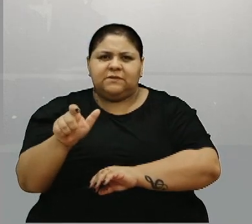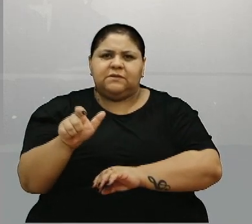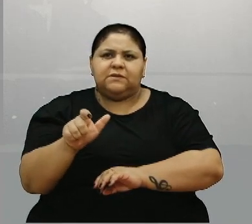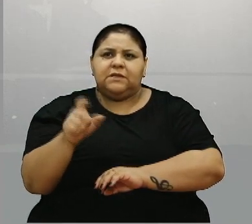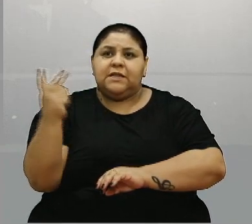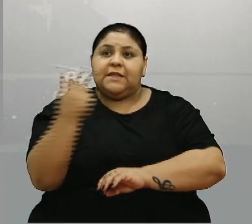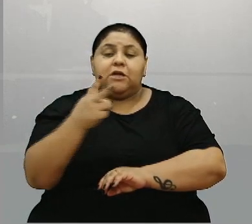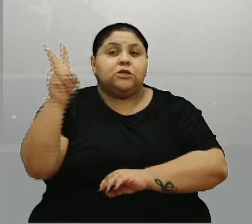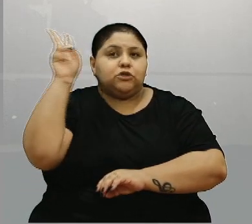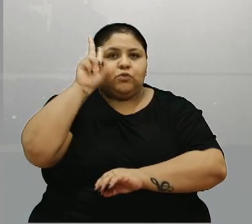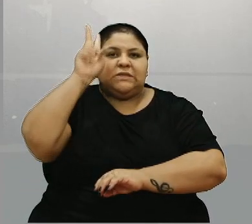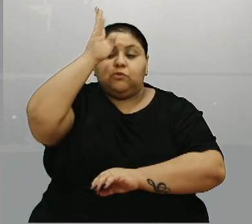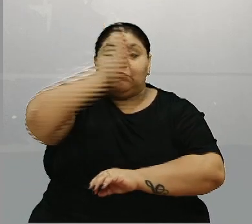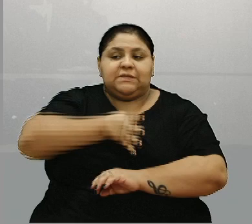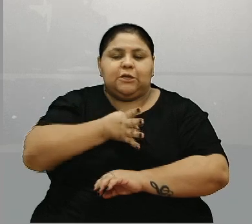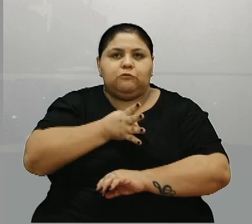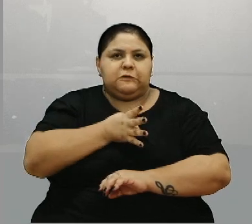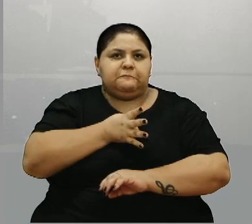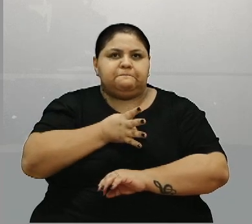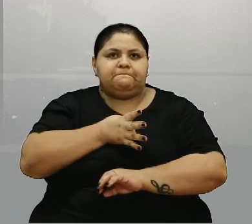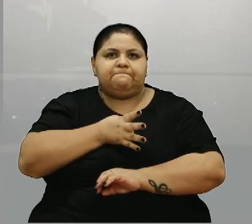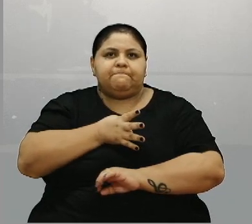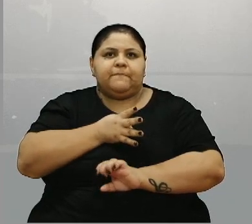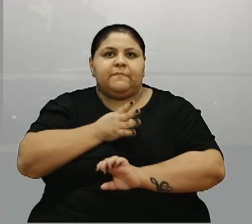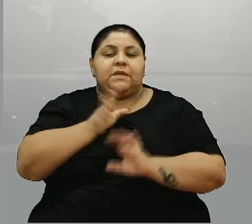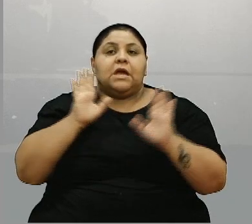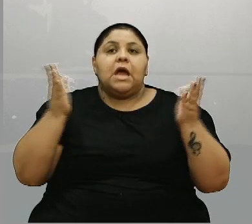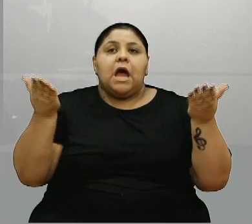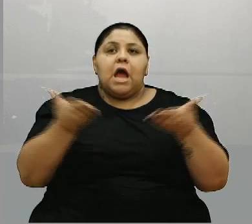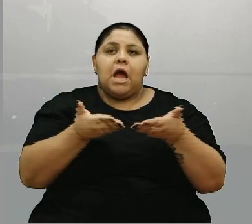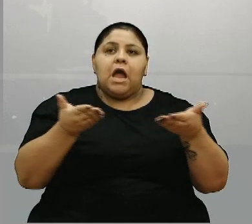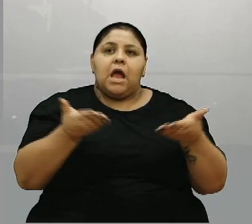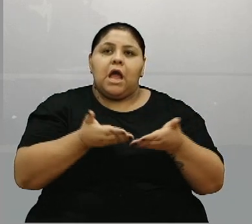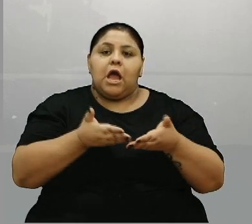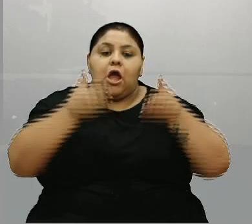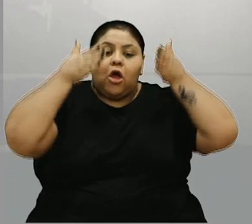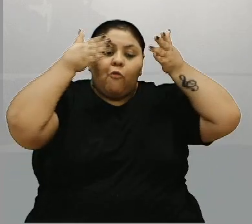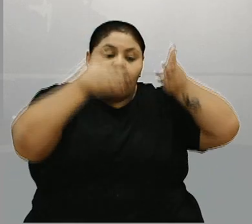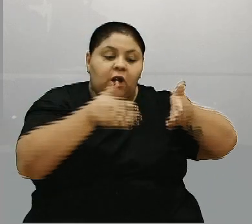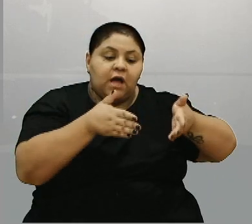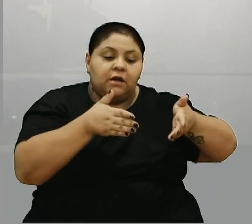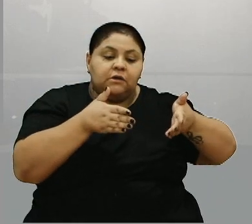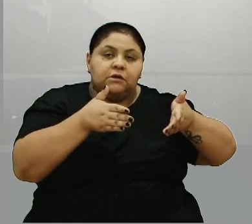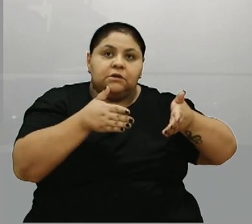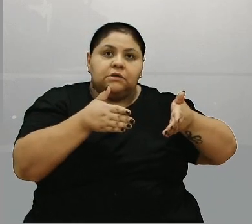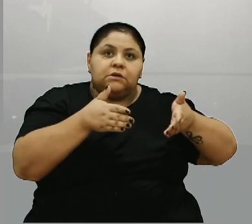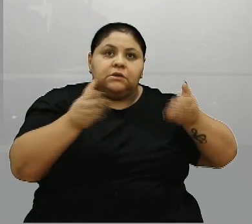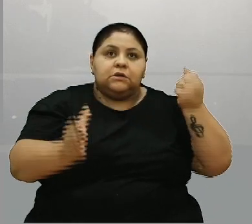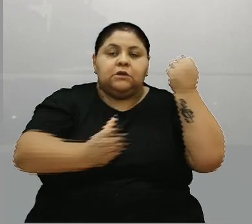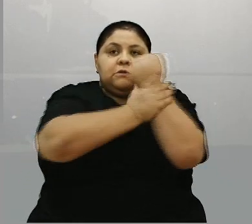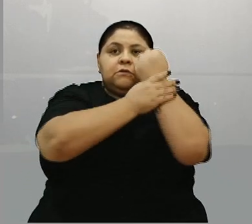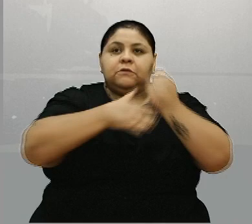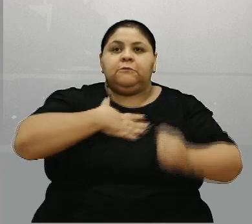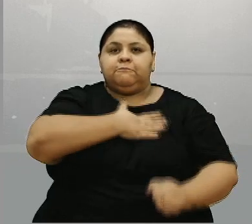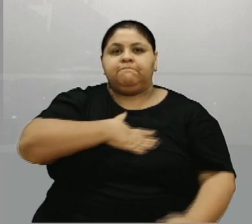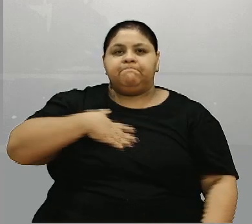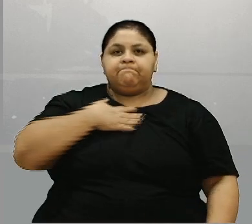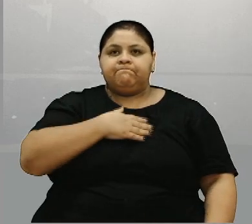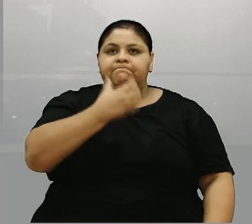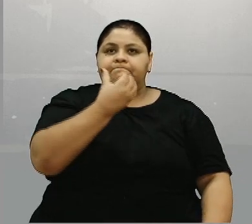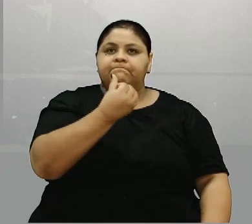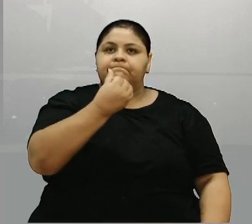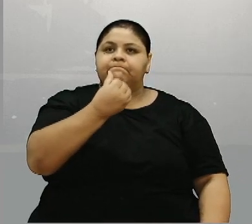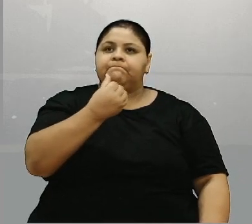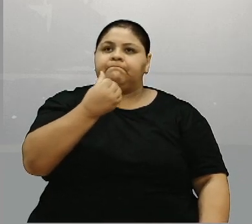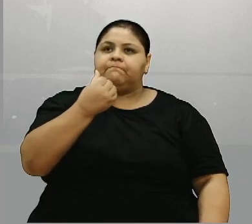que era gratuita. E aí que ficou enfatizado ali a segurança, satisfação com a segurança, 94